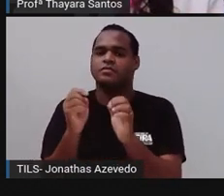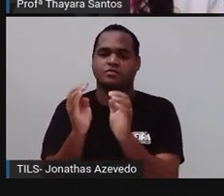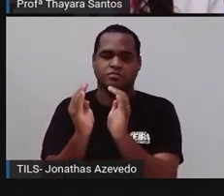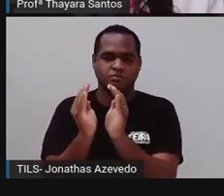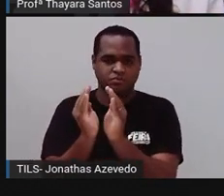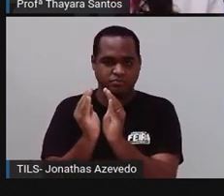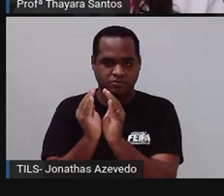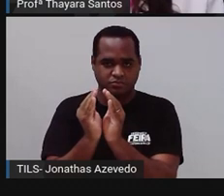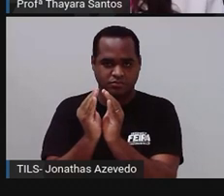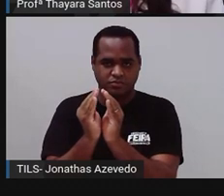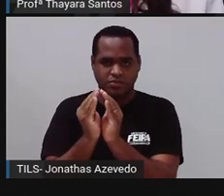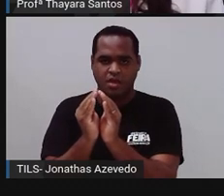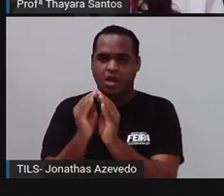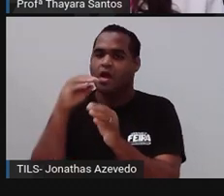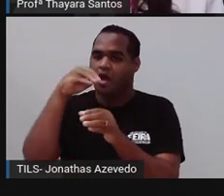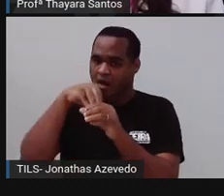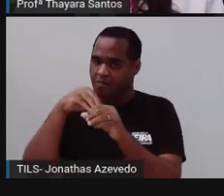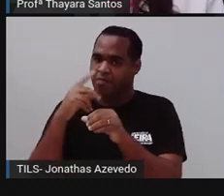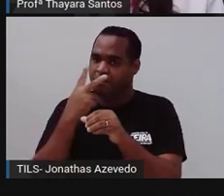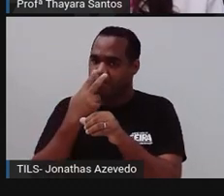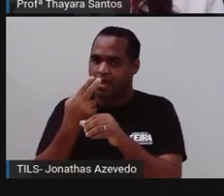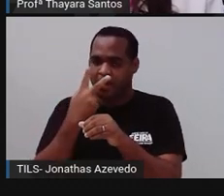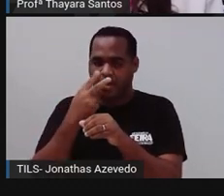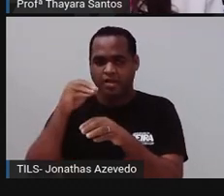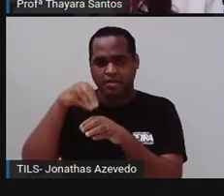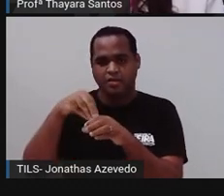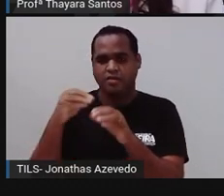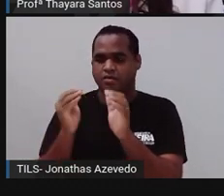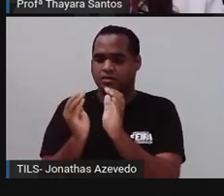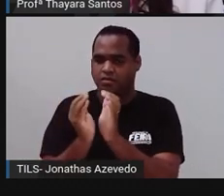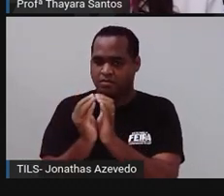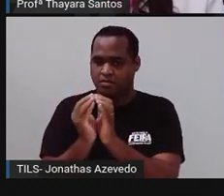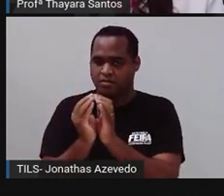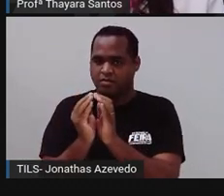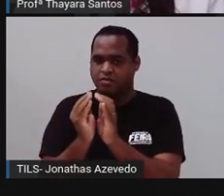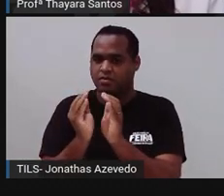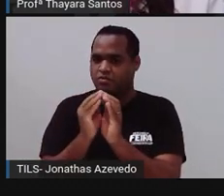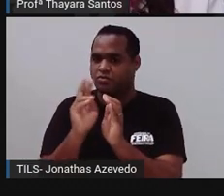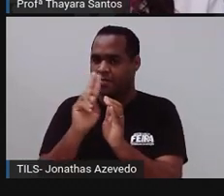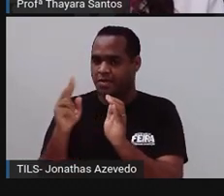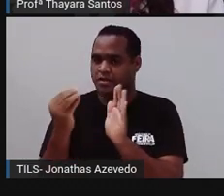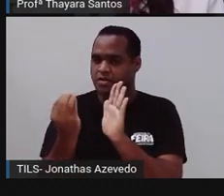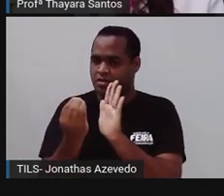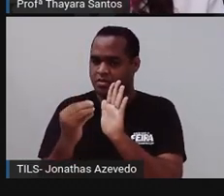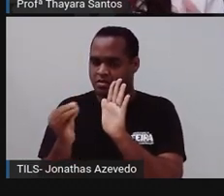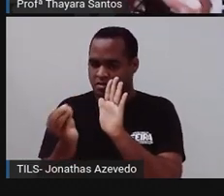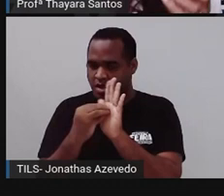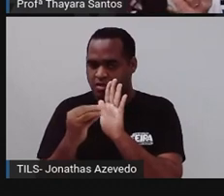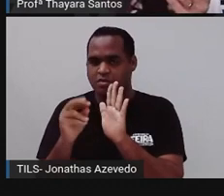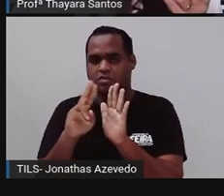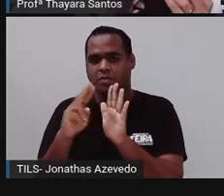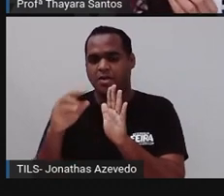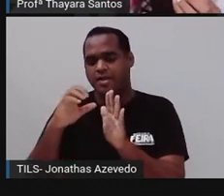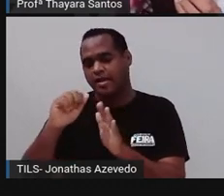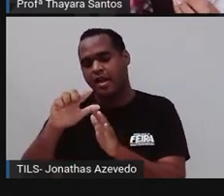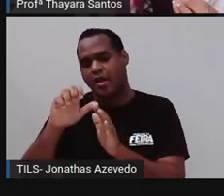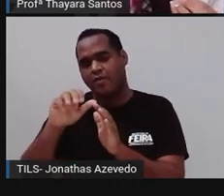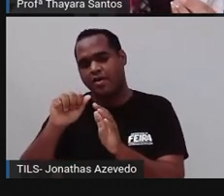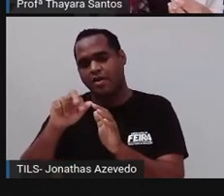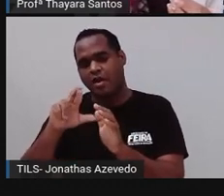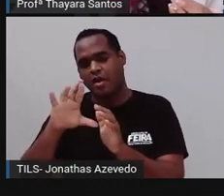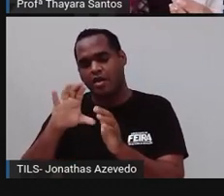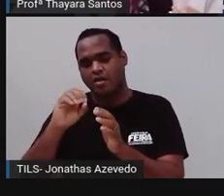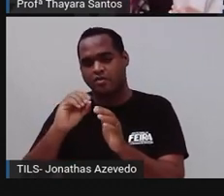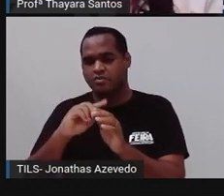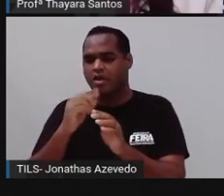Então, ele tem um esqueleto aqui que pode ser formado de calcário ou de sílica. E esse esqueleto, ele é mais grossinho